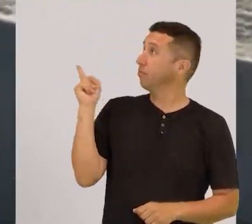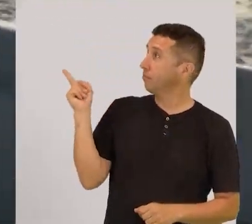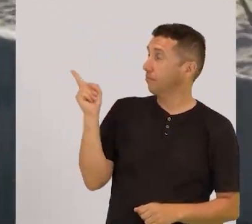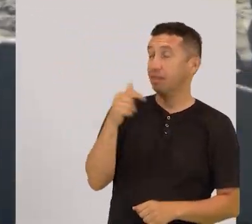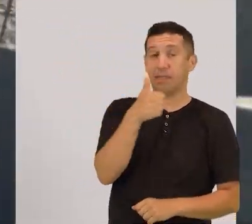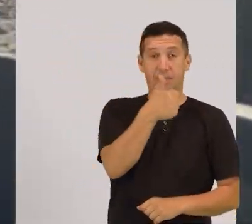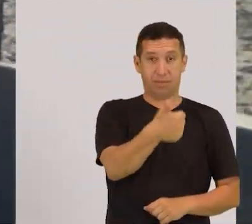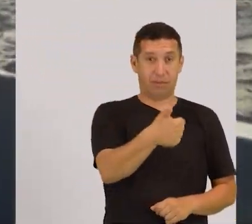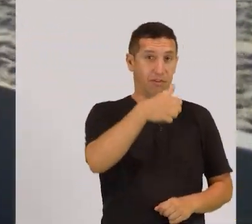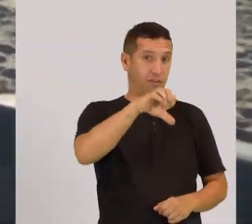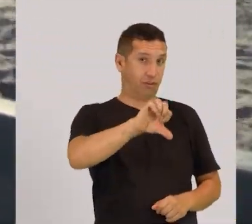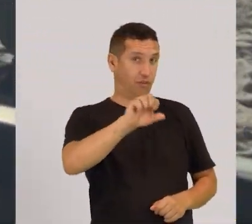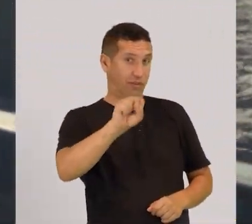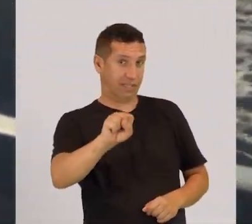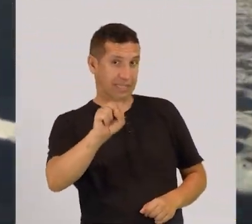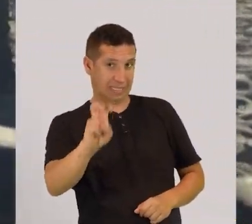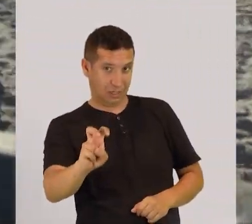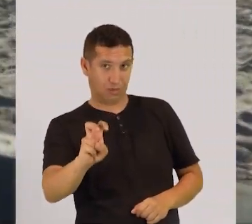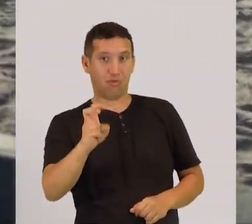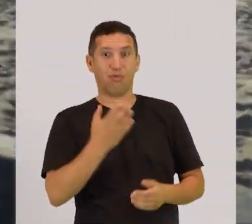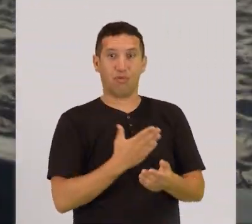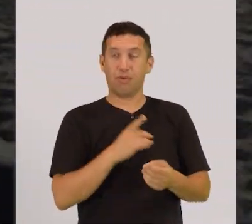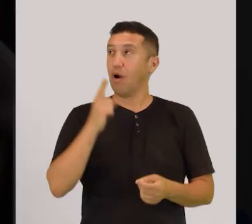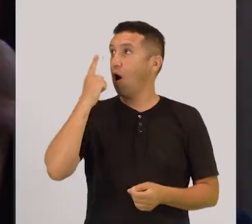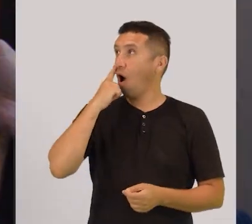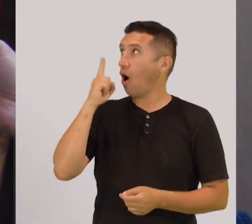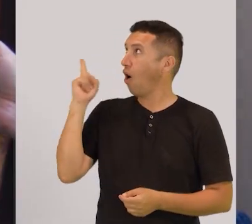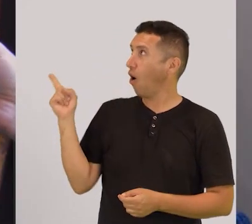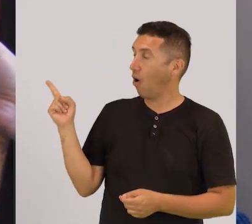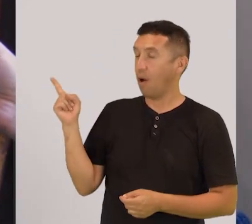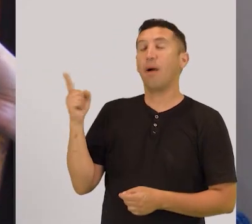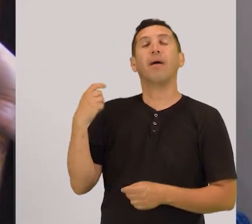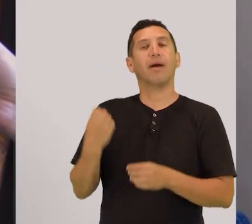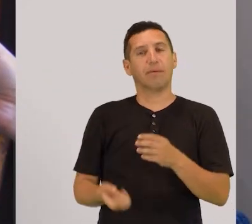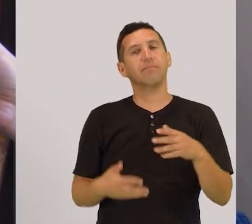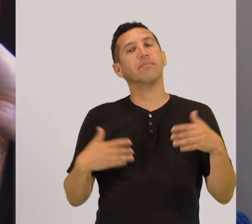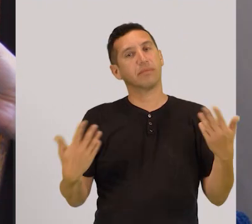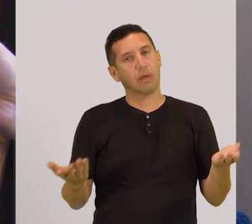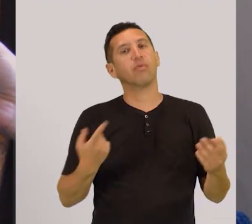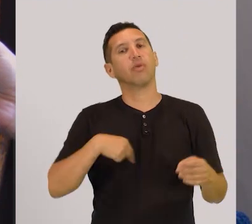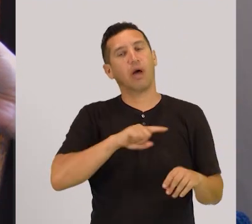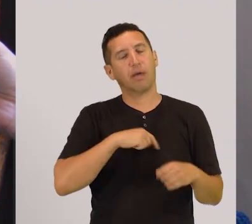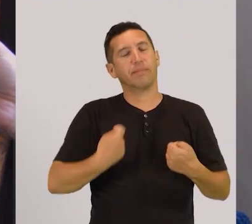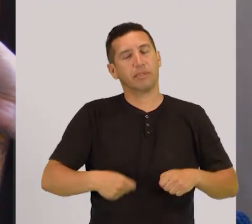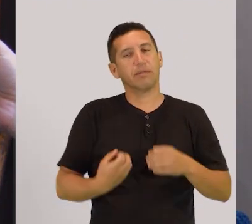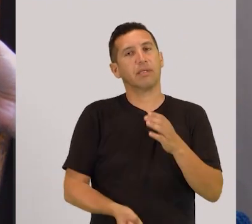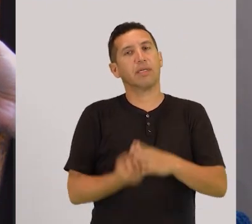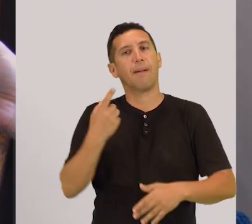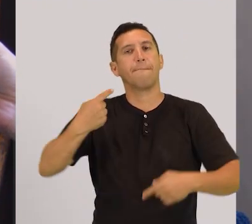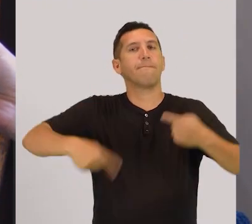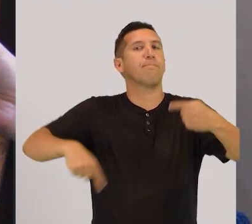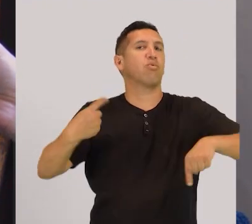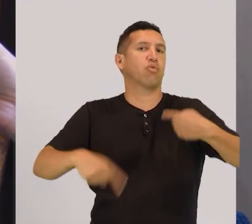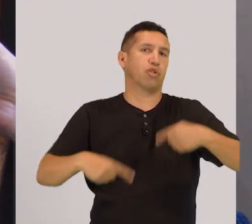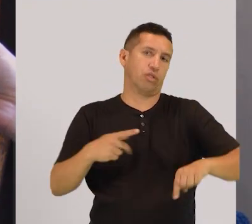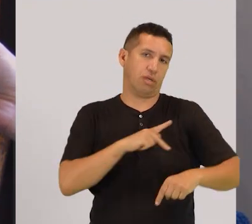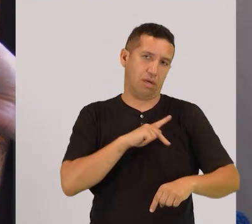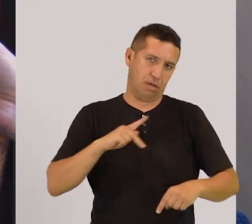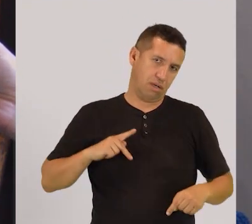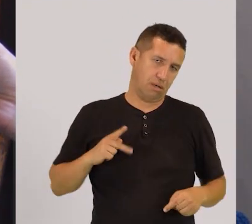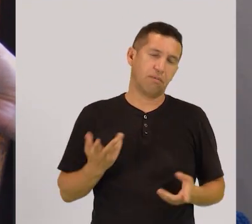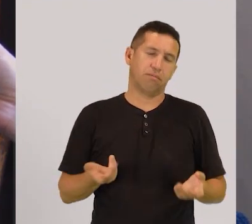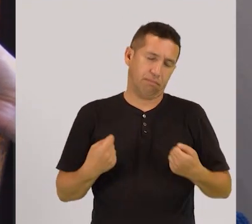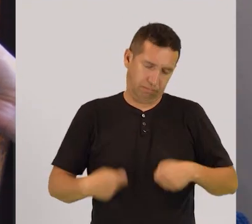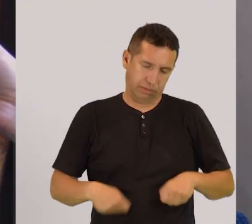República em 1985. A comunidade precisa de políticas públicas, mas